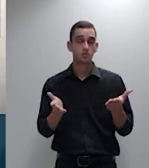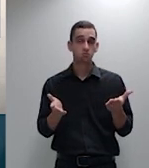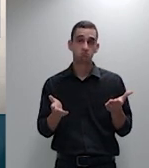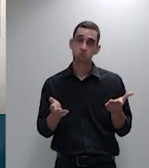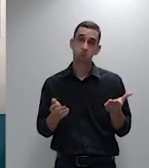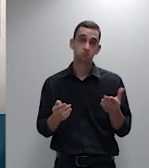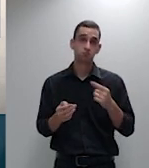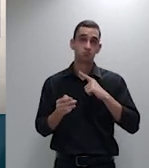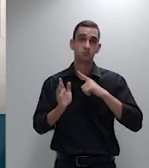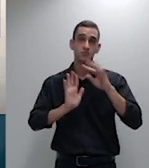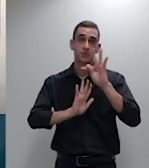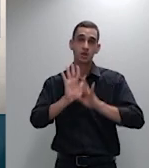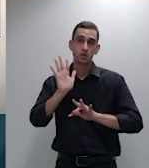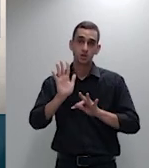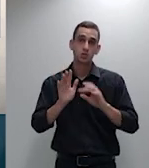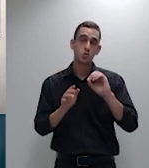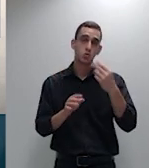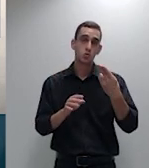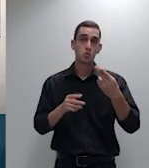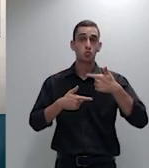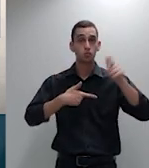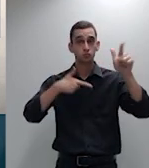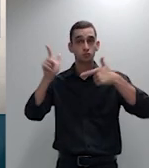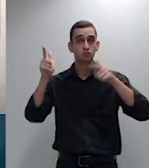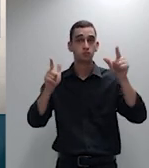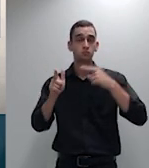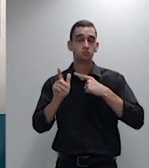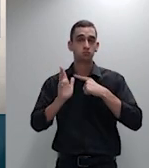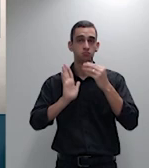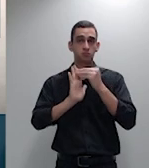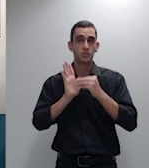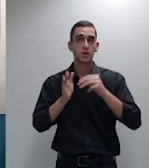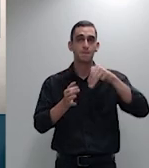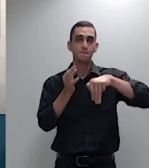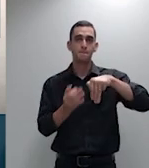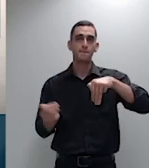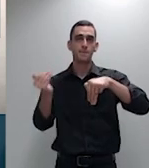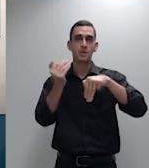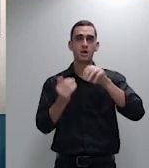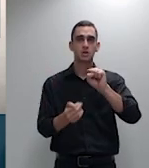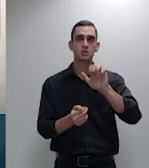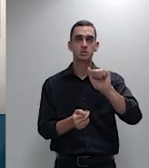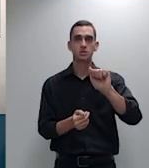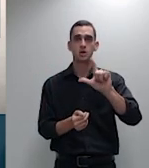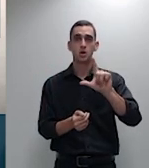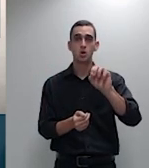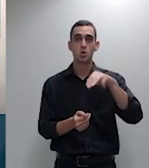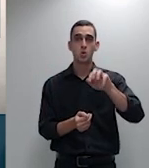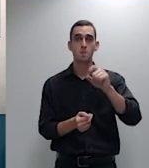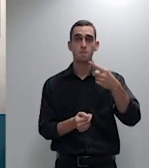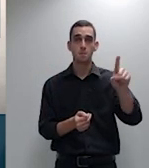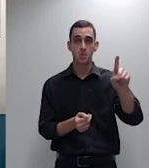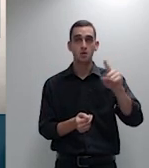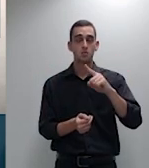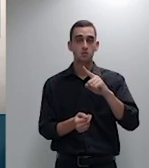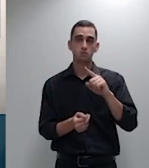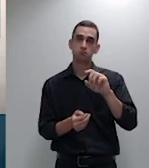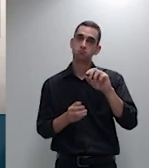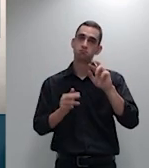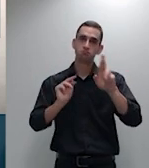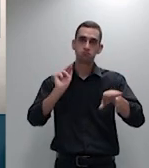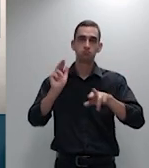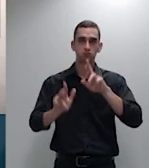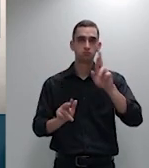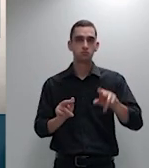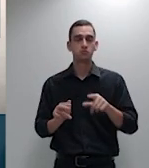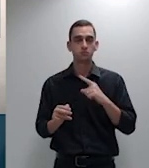muito feliz o ministro Salomão também já retroagiu então é só para reforçar obrigado presidente